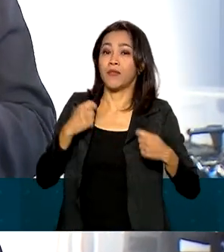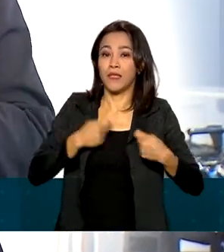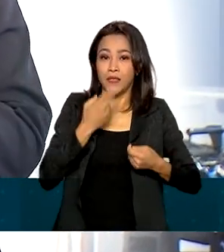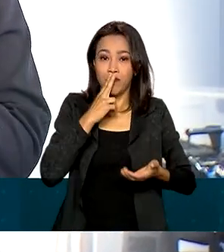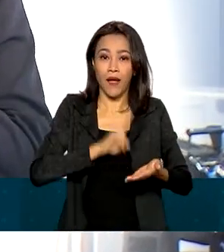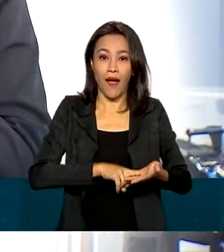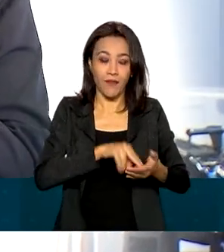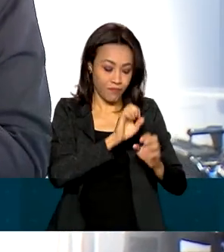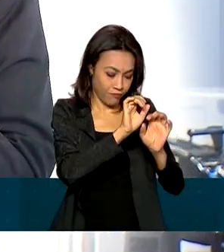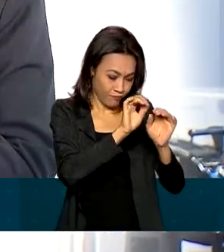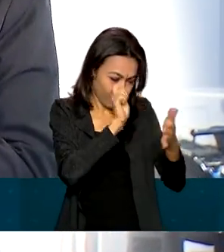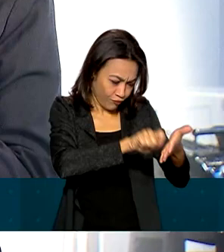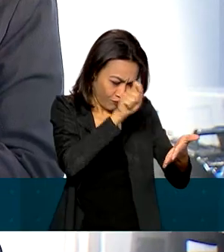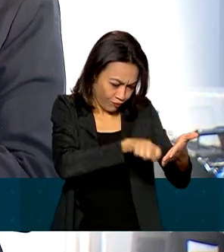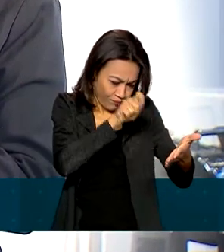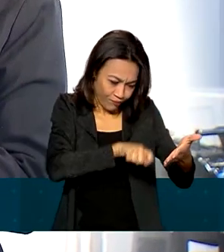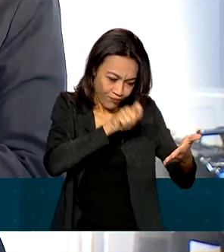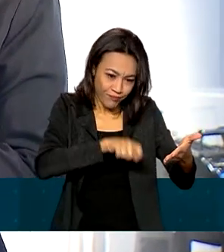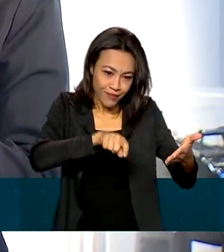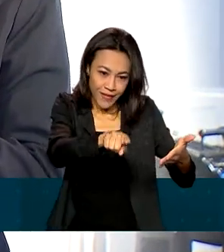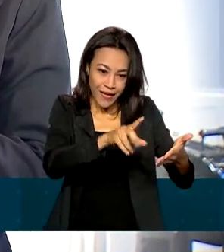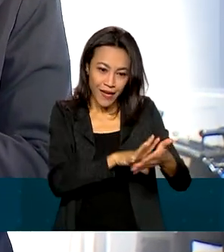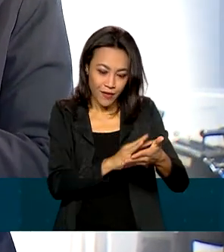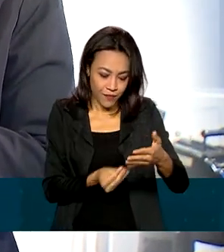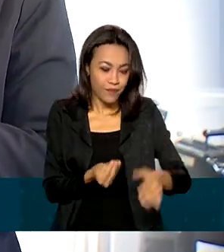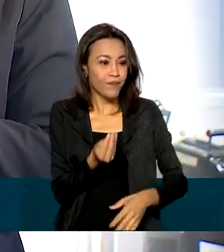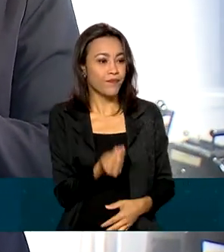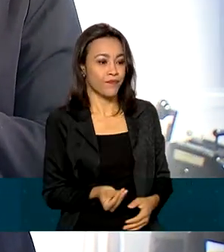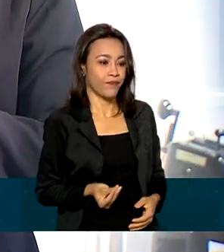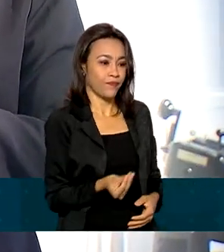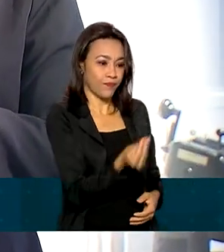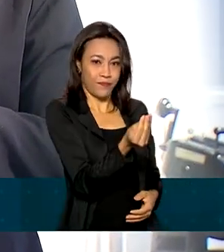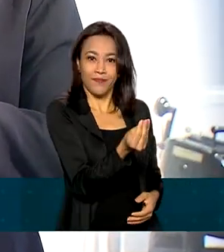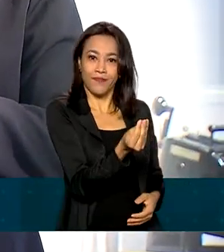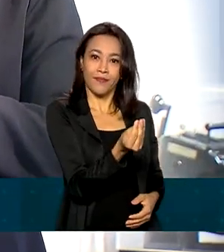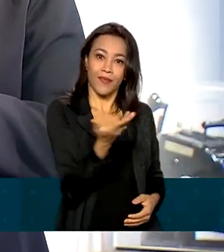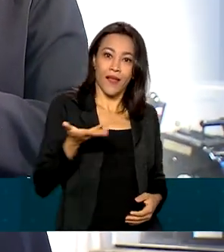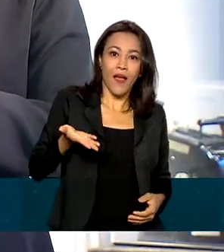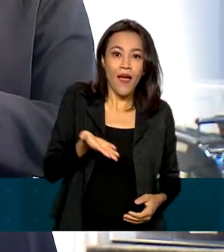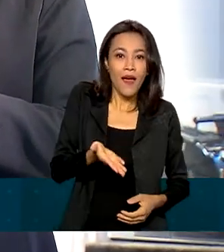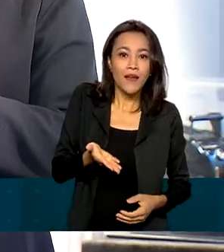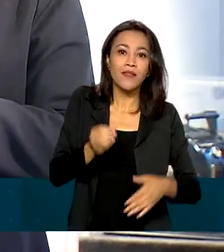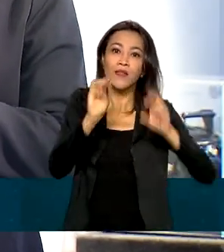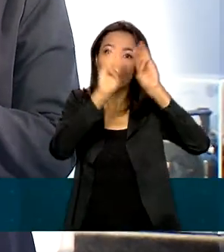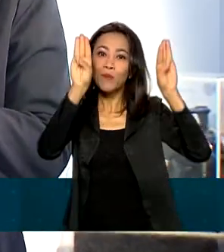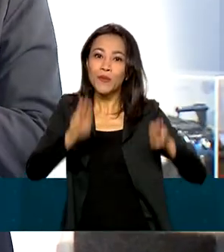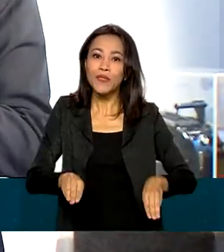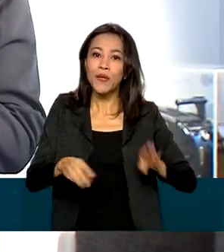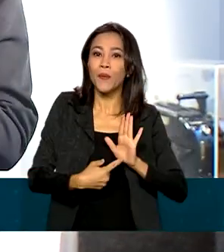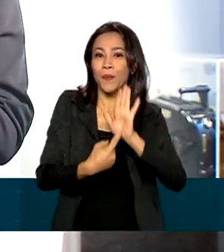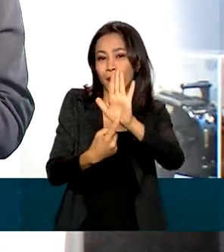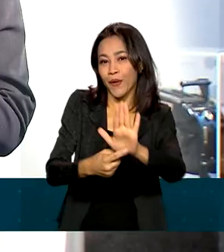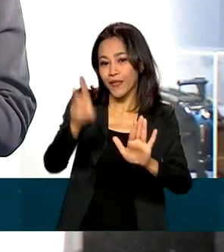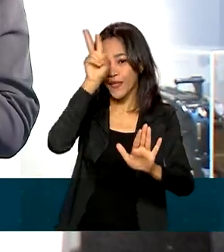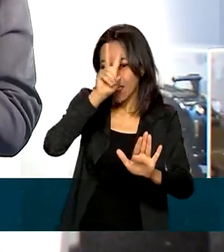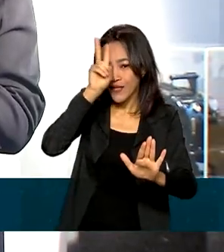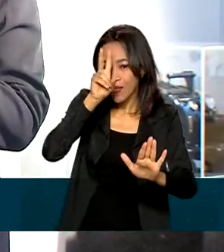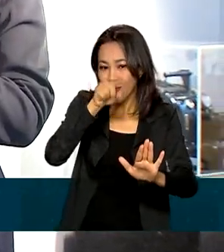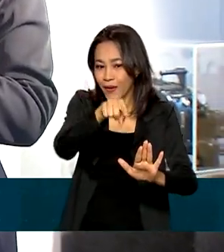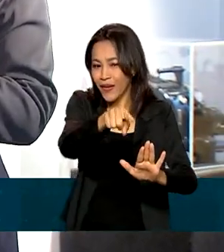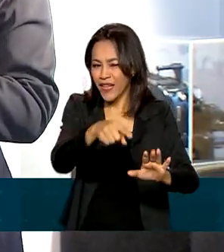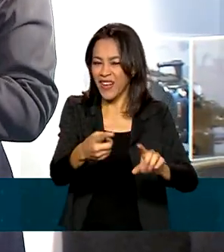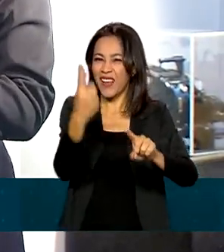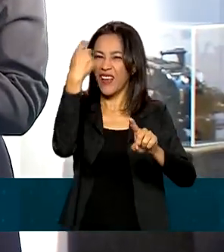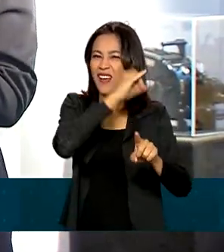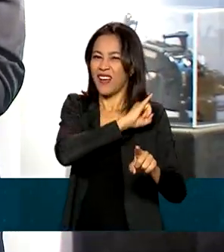cartas que eram inseridas nessas caixas aqui de correio. Essas aqui do museu mostram um pouquinho da história, como essa da época do Brasil